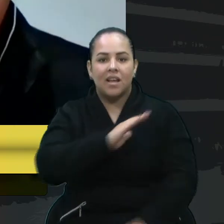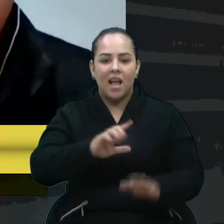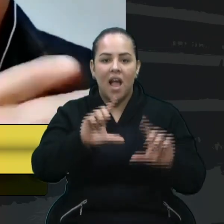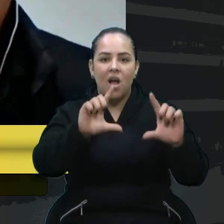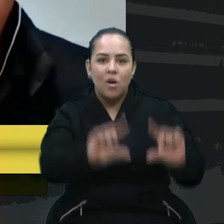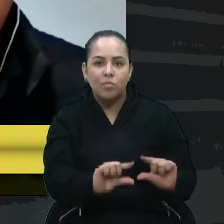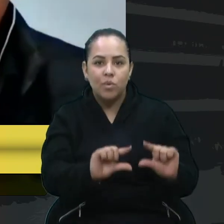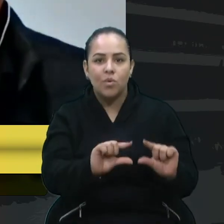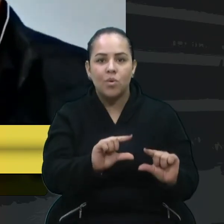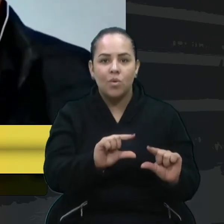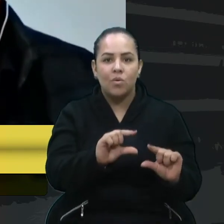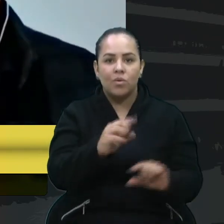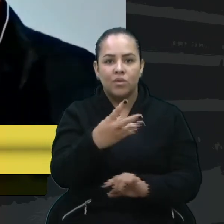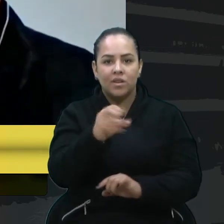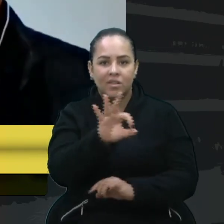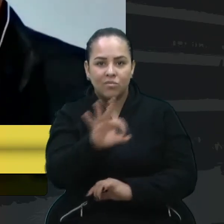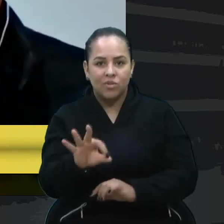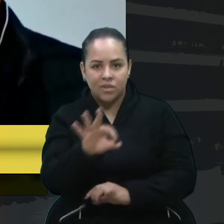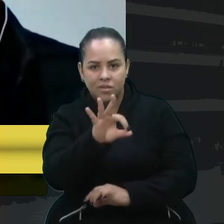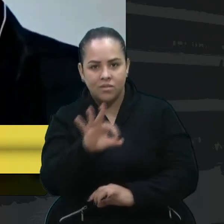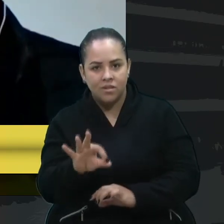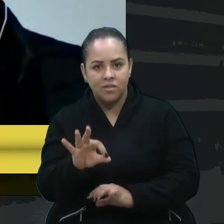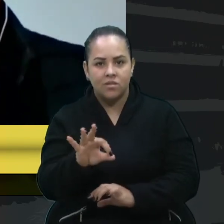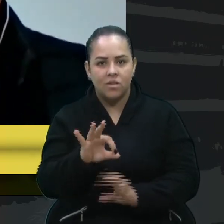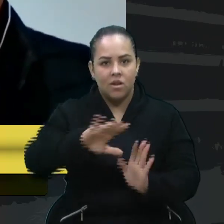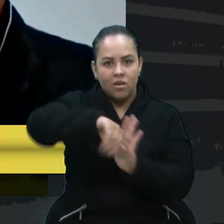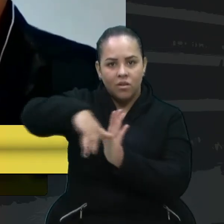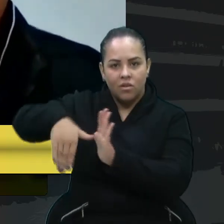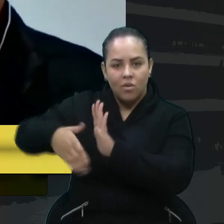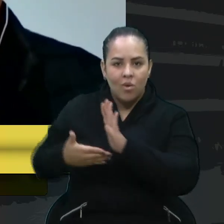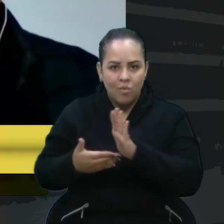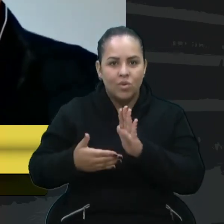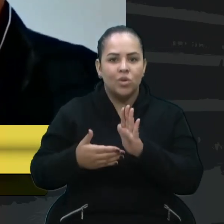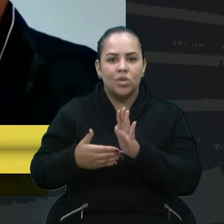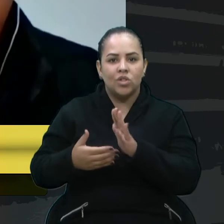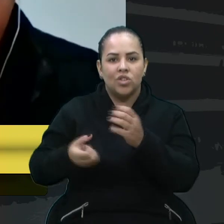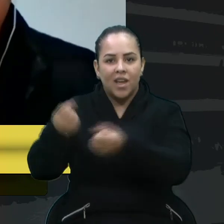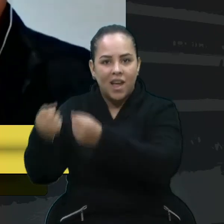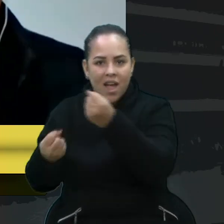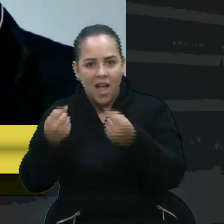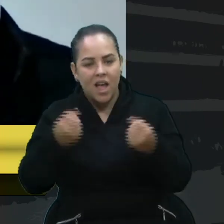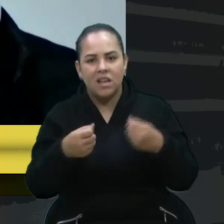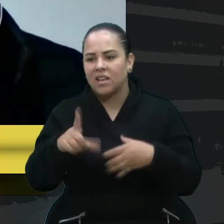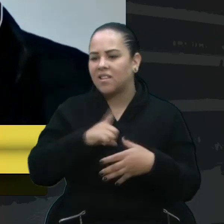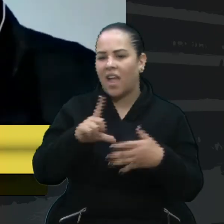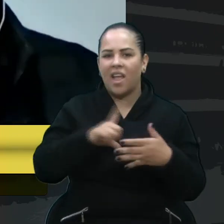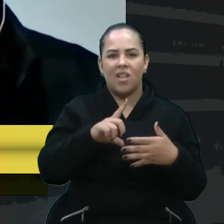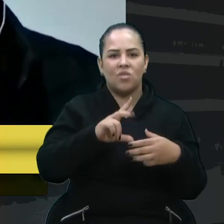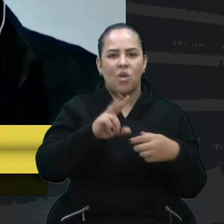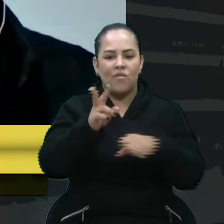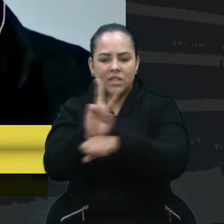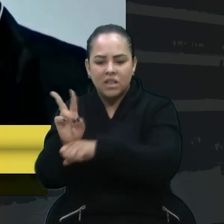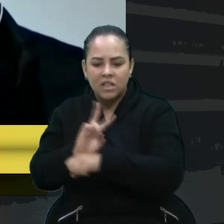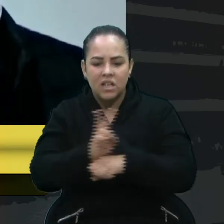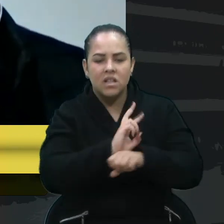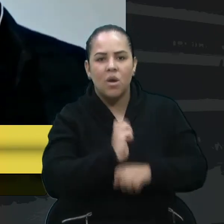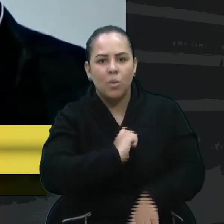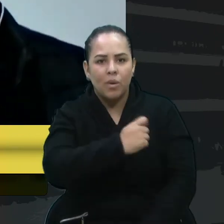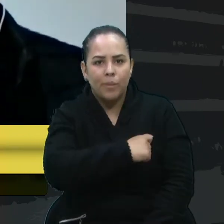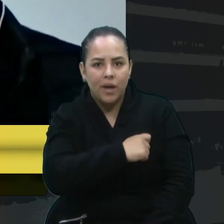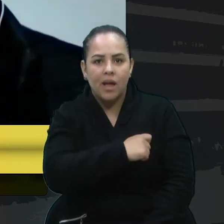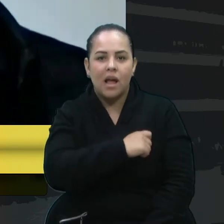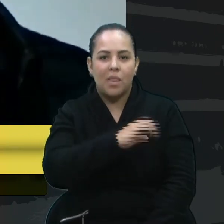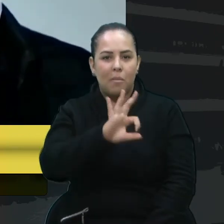e isso onde que a gente consegue é no cercamento eletrônico, é na blitz, é no efetivo policial